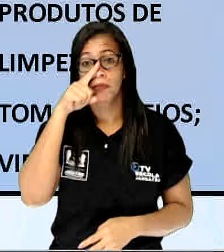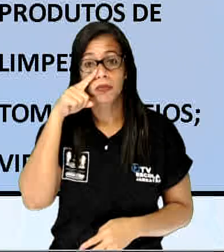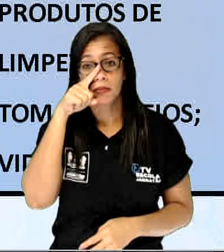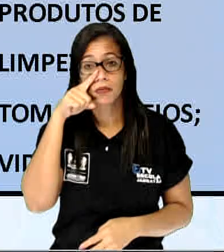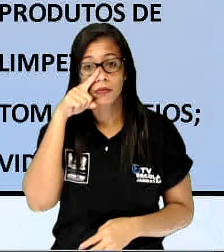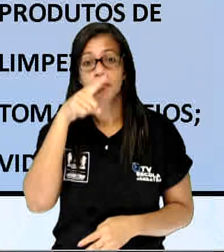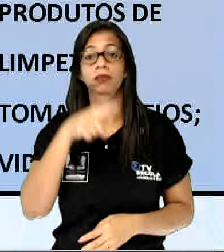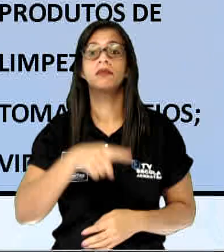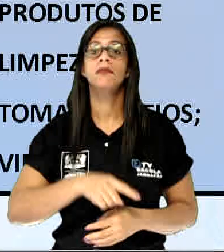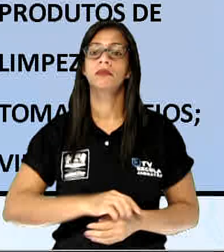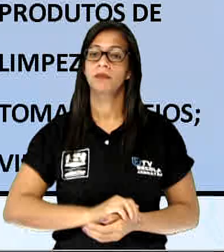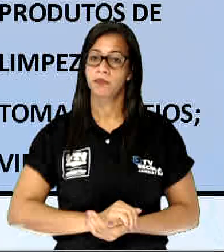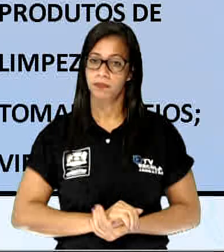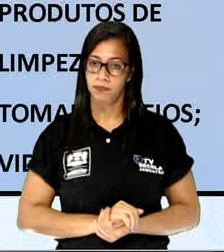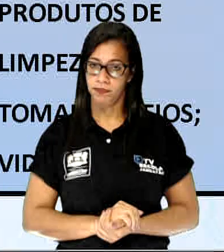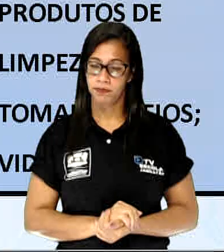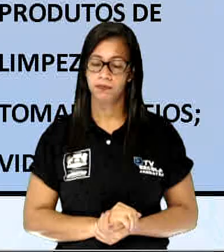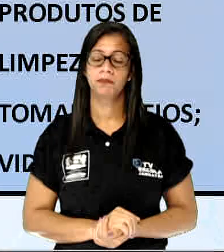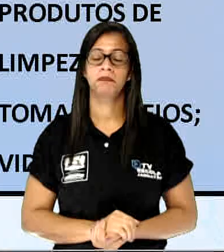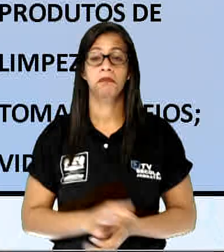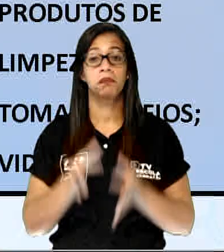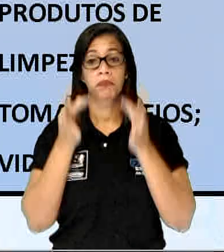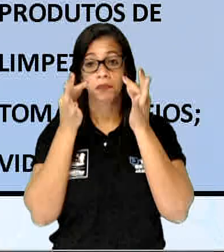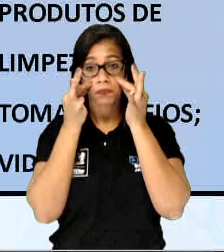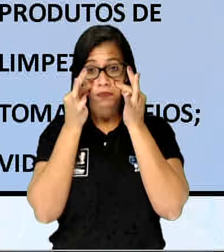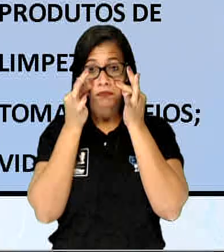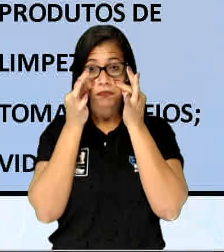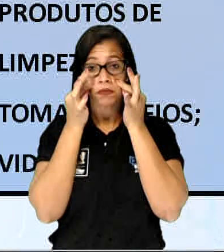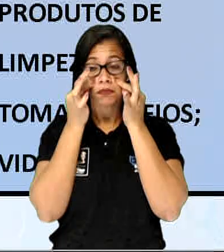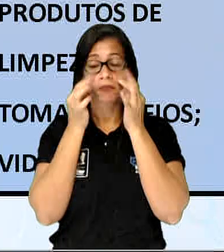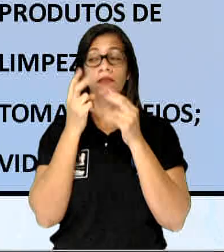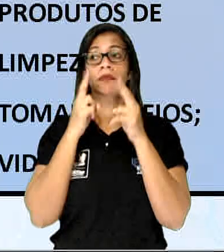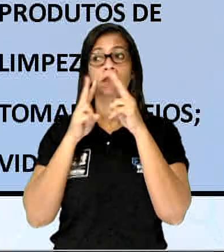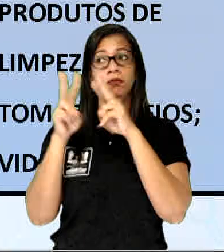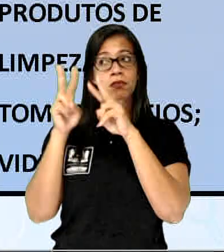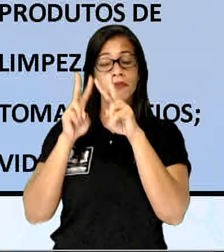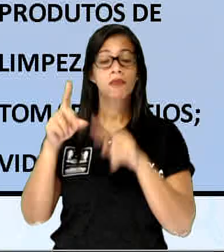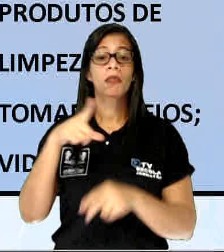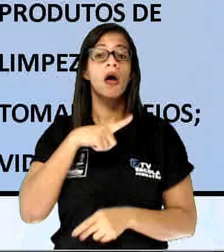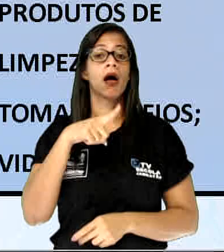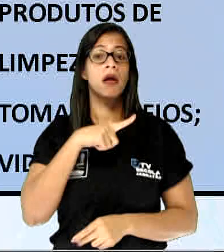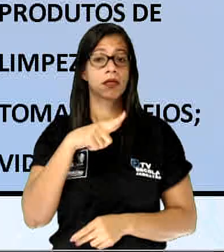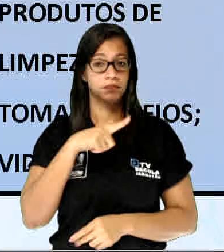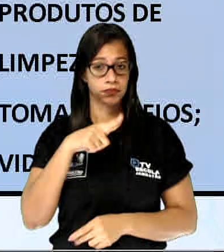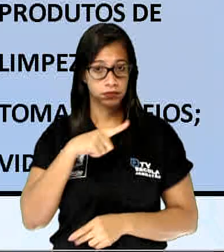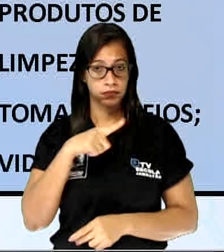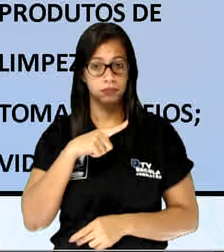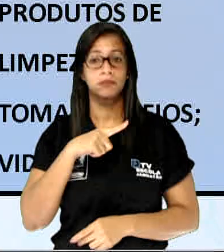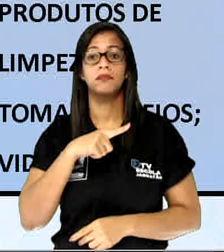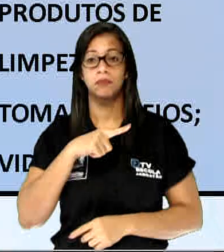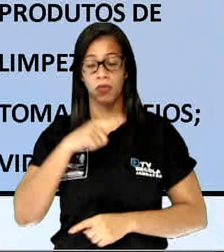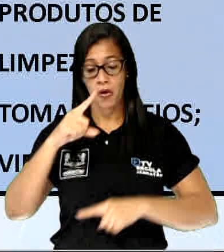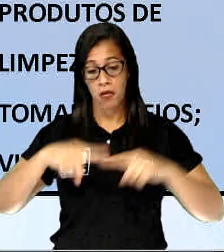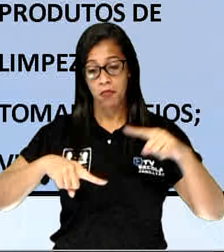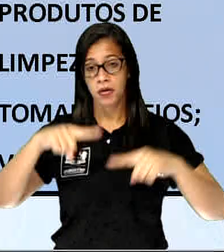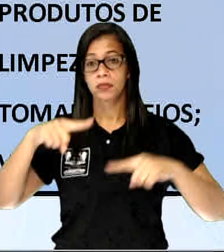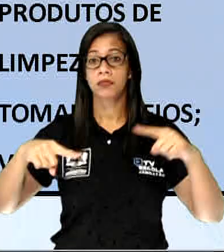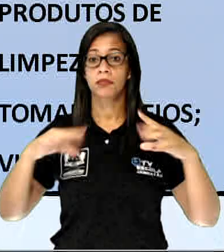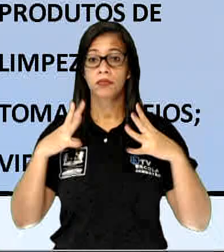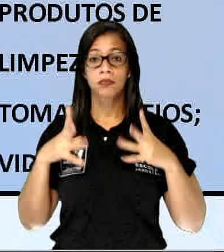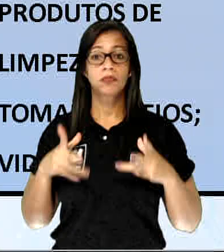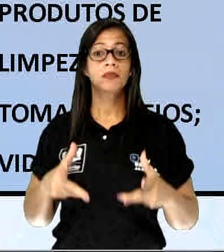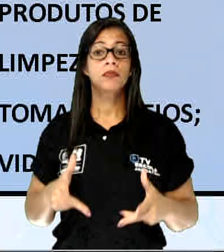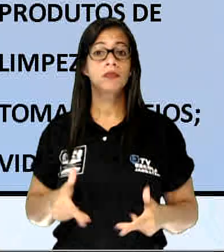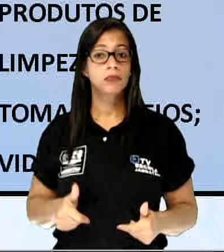também que tem materiais de limpeza, também de fácil acesso aquelas crianças. Então, nós